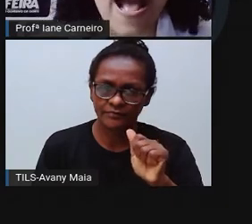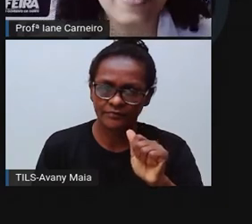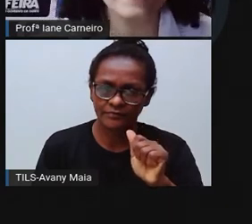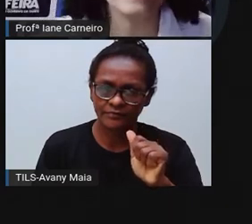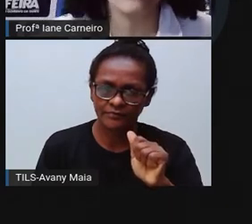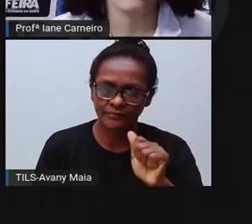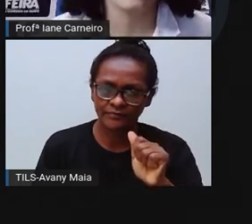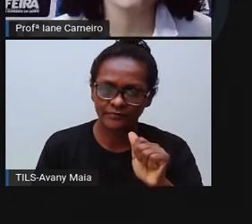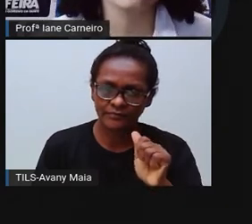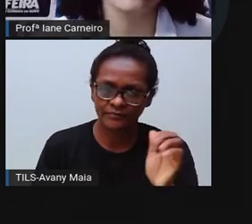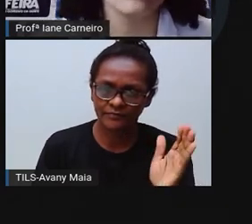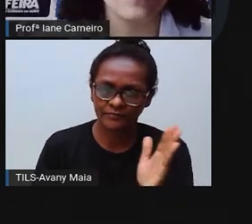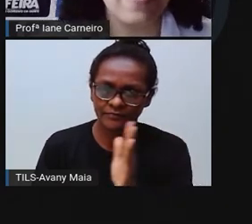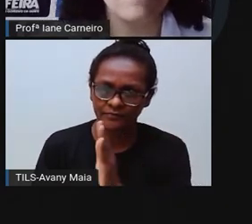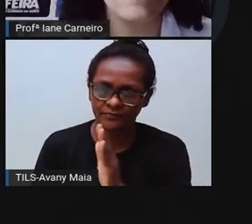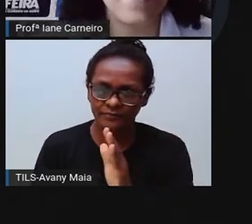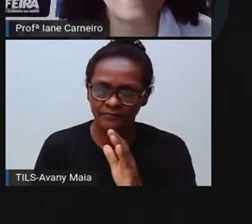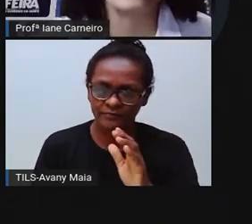Bá. E depois?